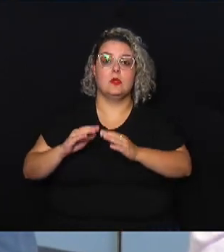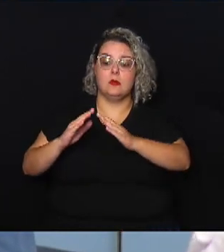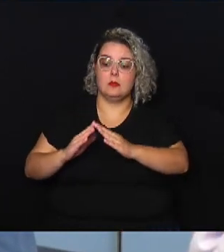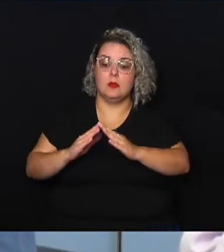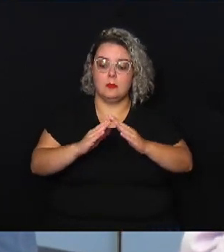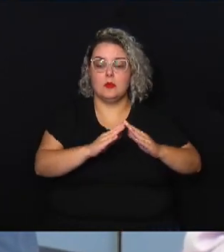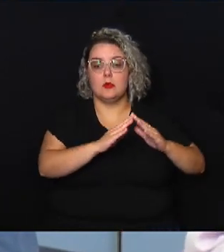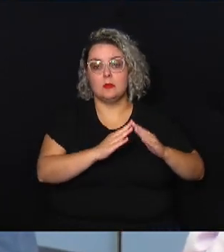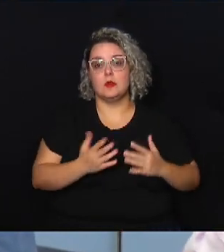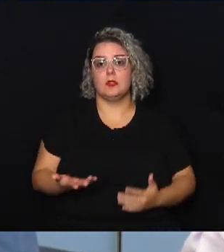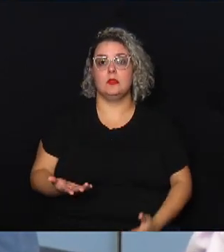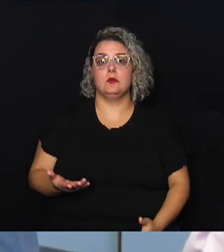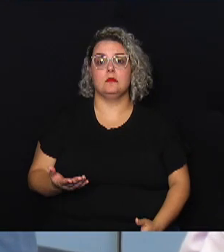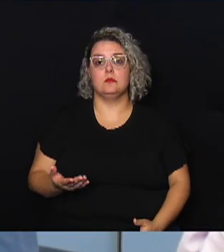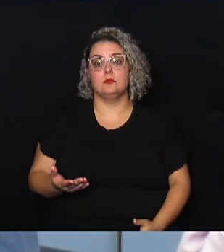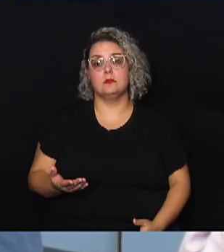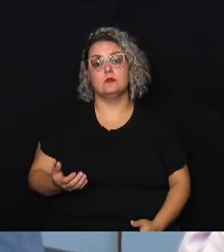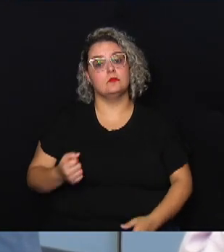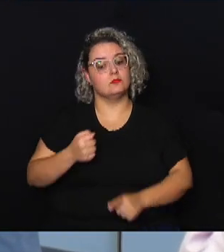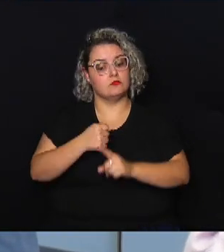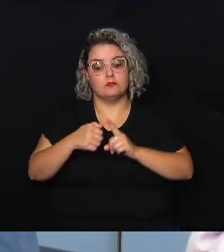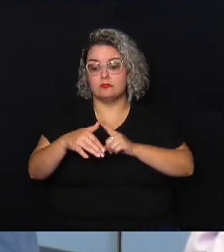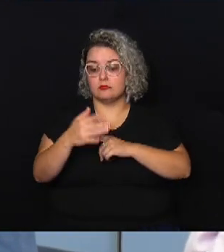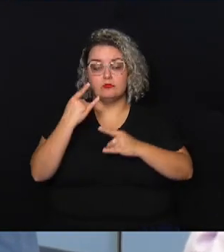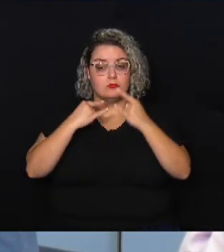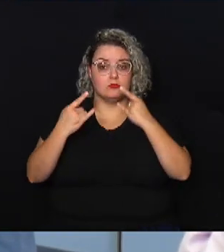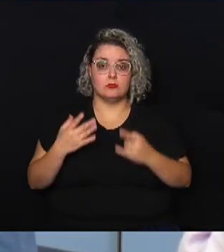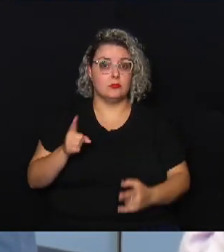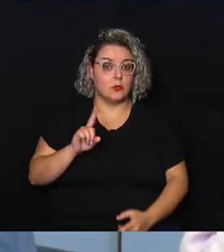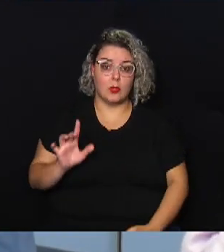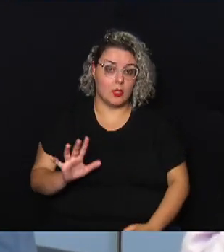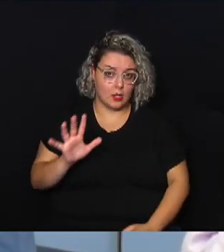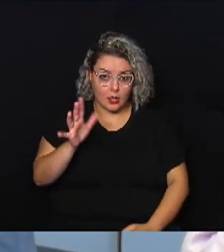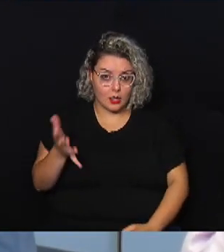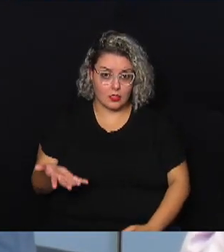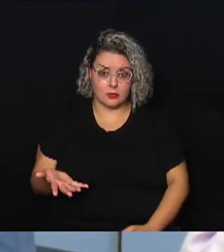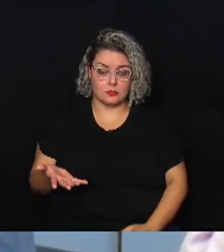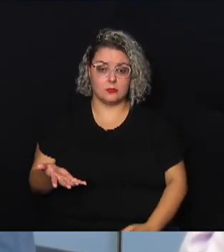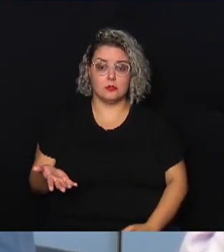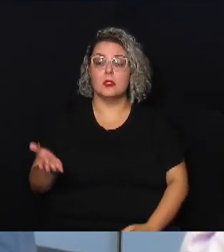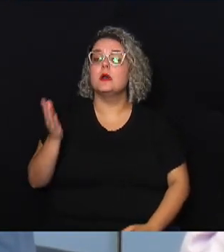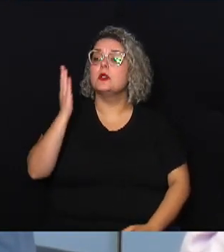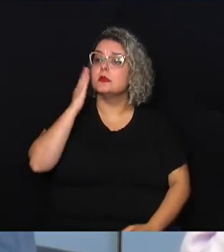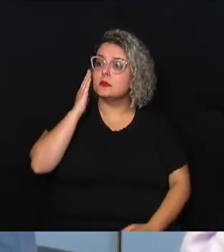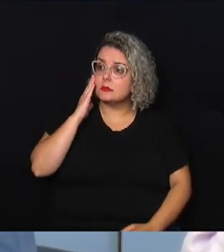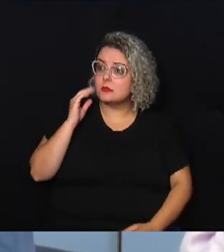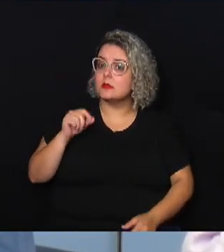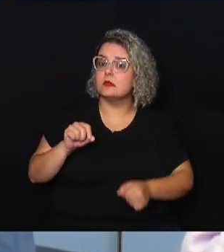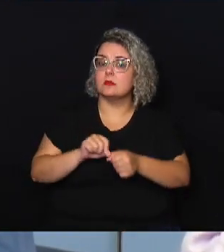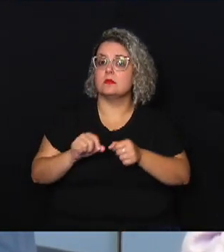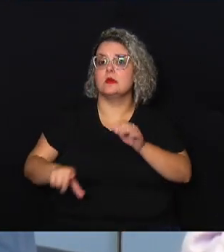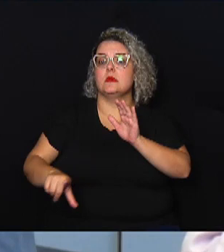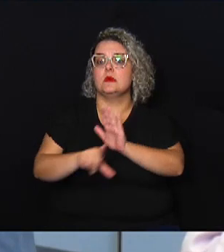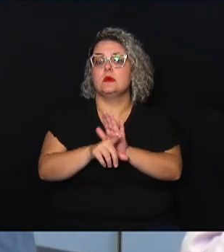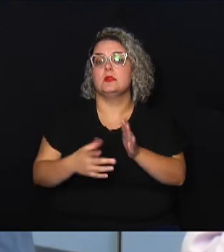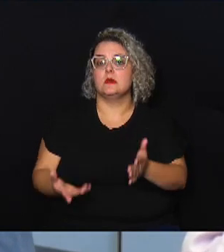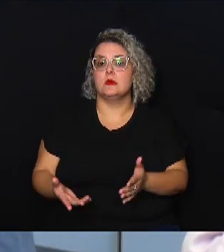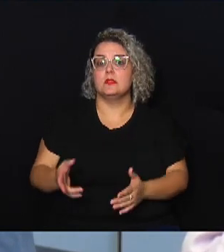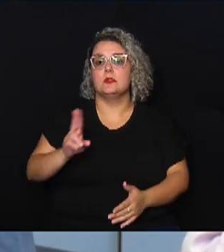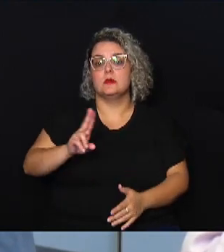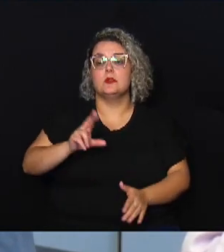de interesse social nesse local quer dizer não é caro é saber fazer a lei e aplicar a lei